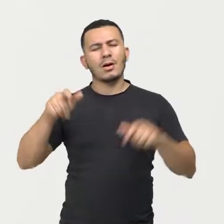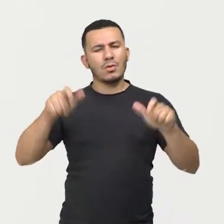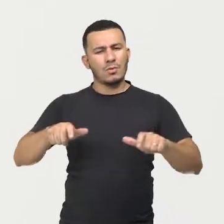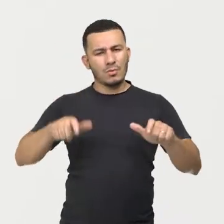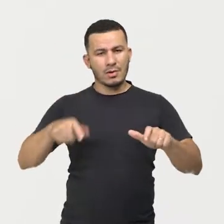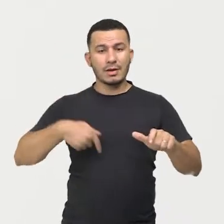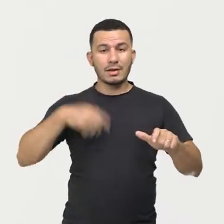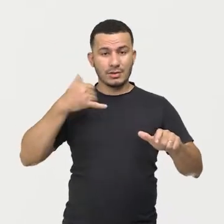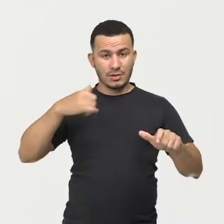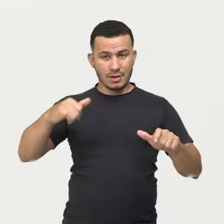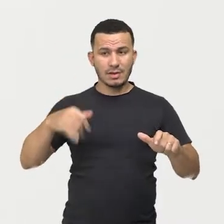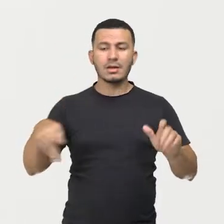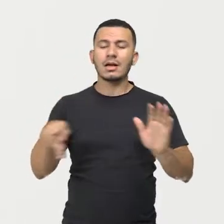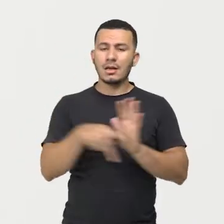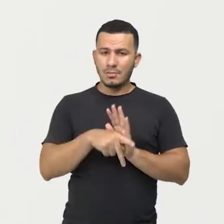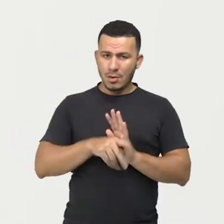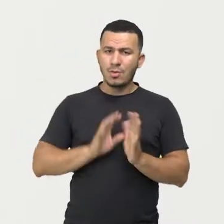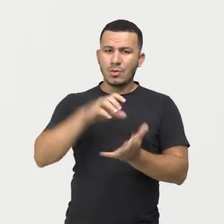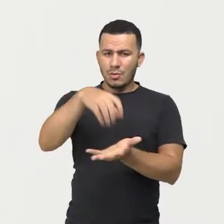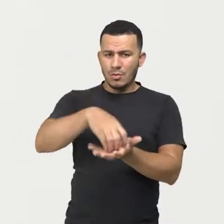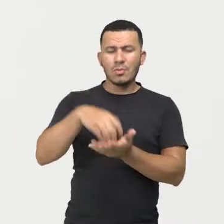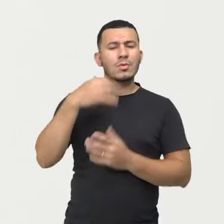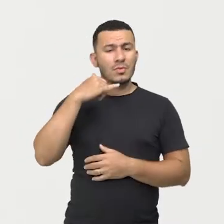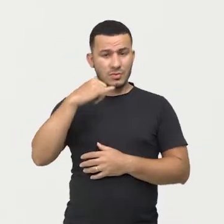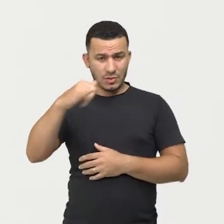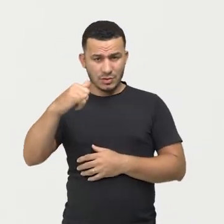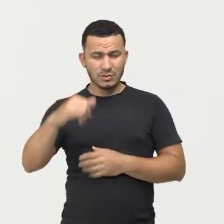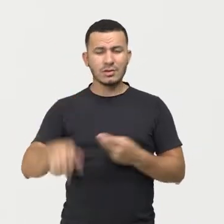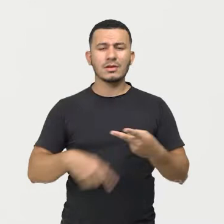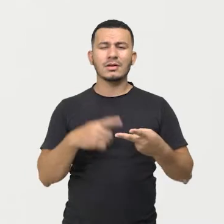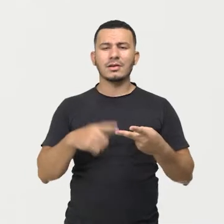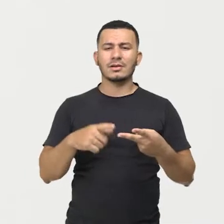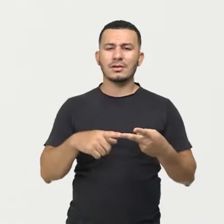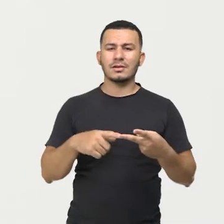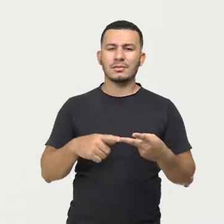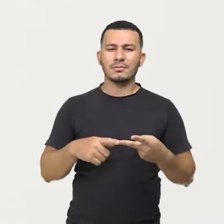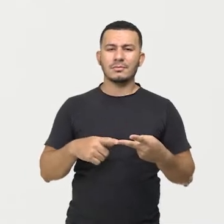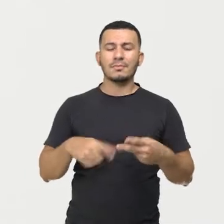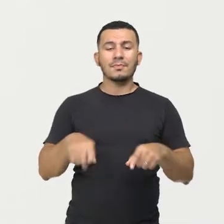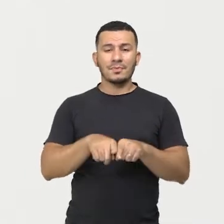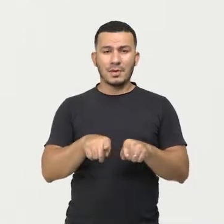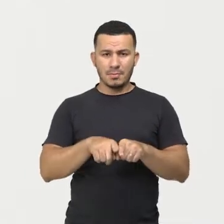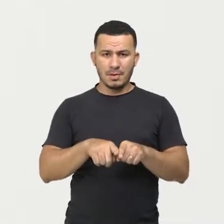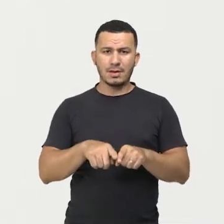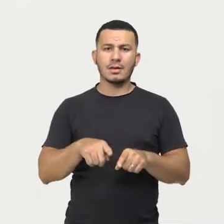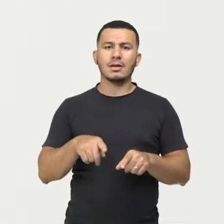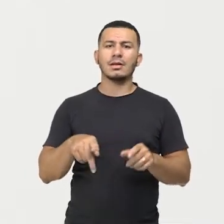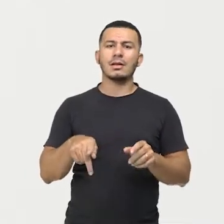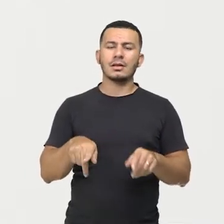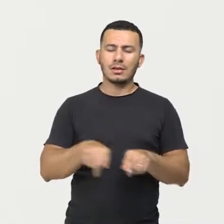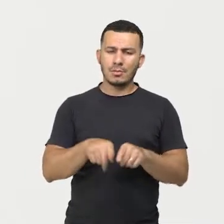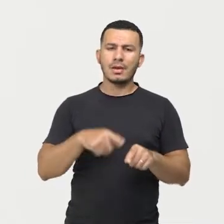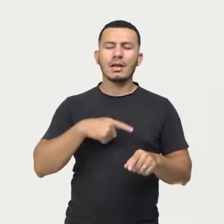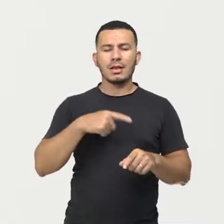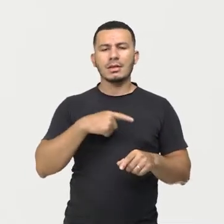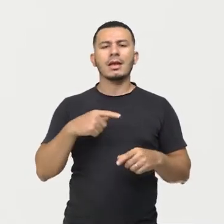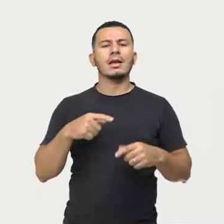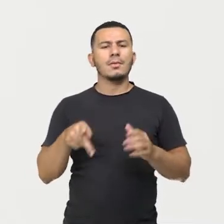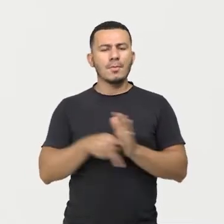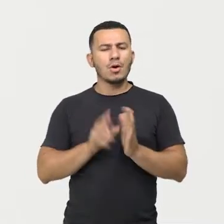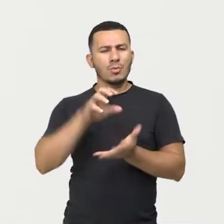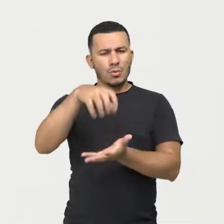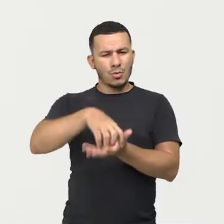Brasil vai ser de matriz energética e também vai ser a hidrelétrica, certo?